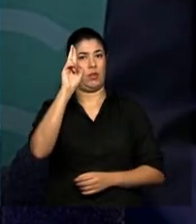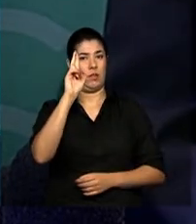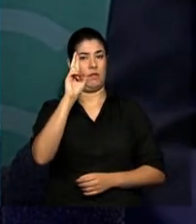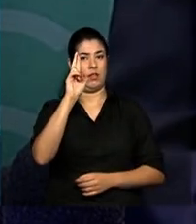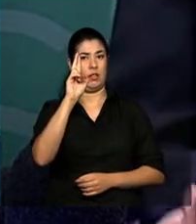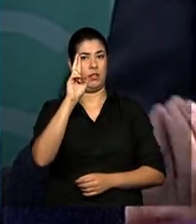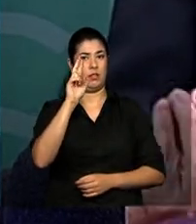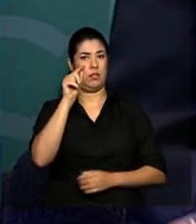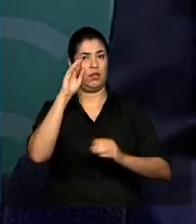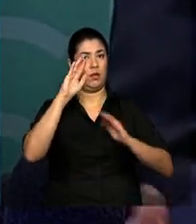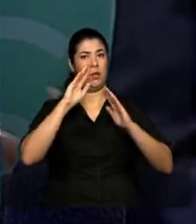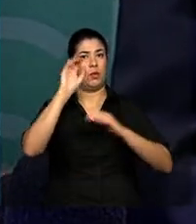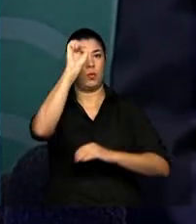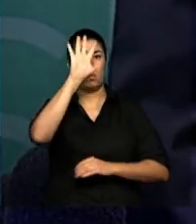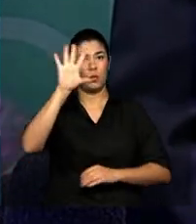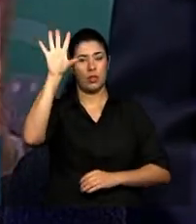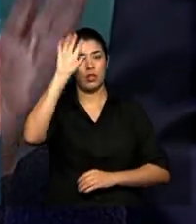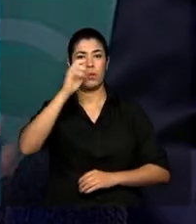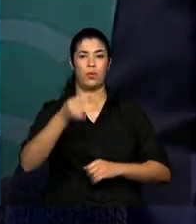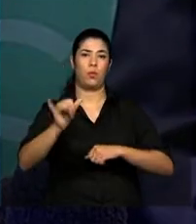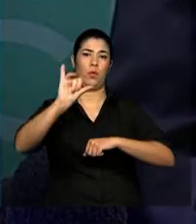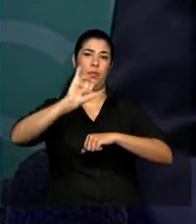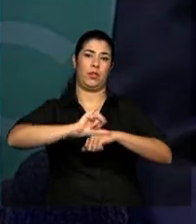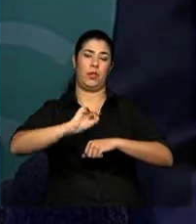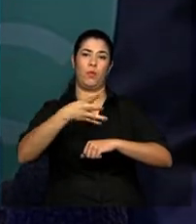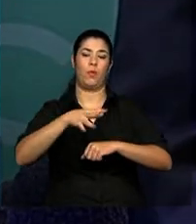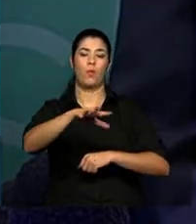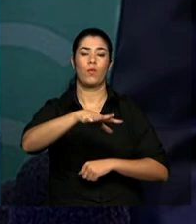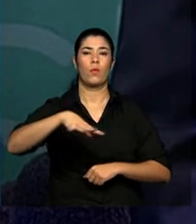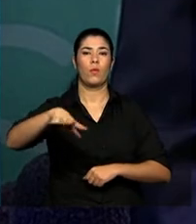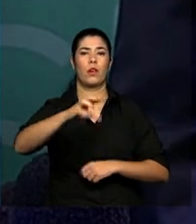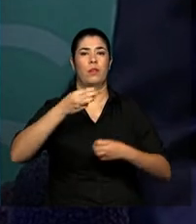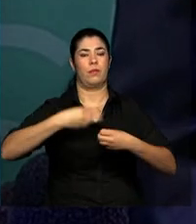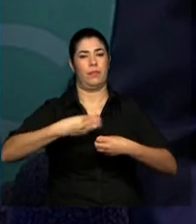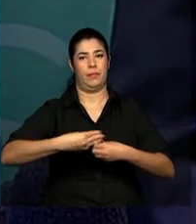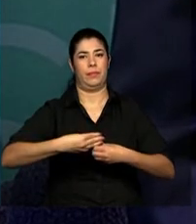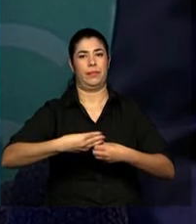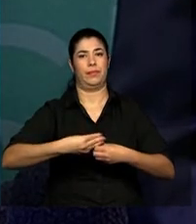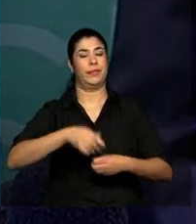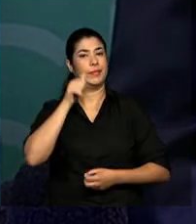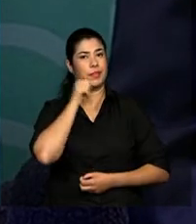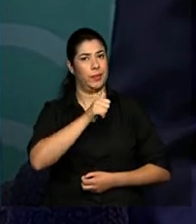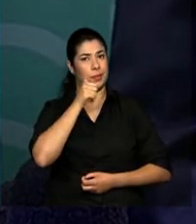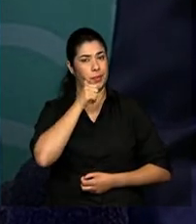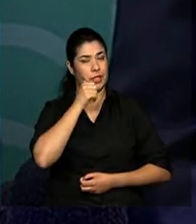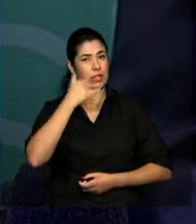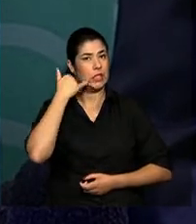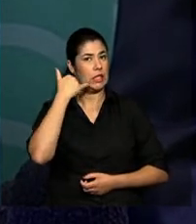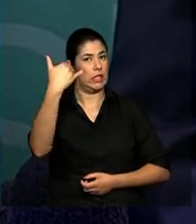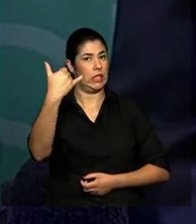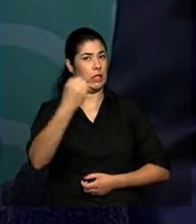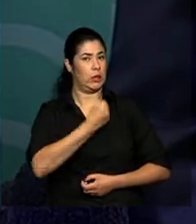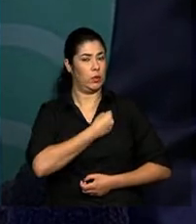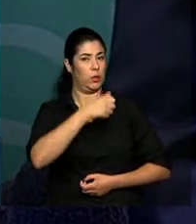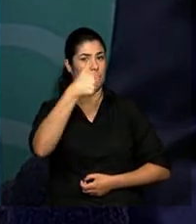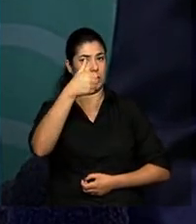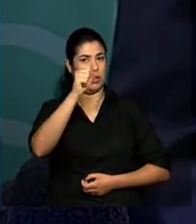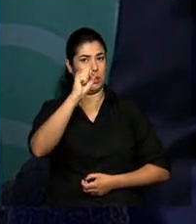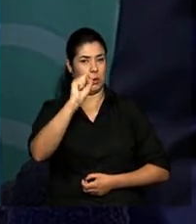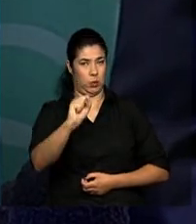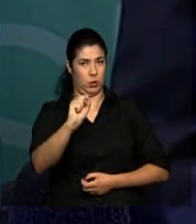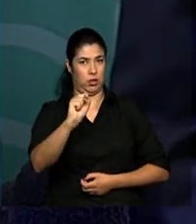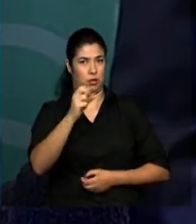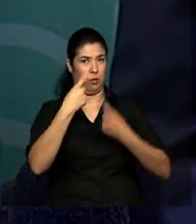daquela capital, daquele polo de municípios. E a mulher, quando liga para o 180, para Disque